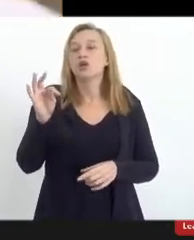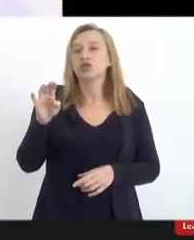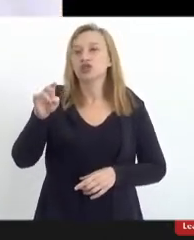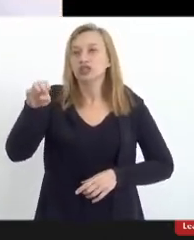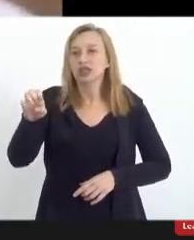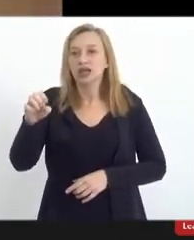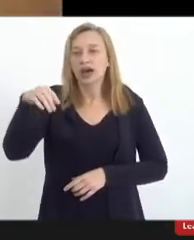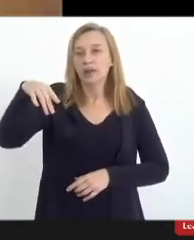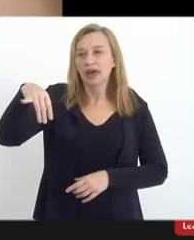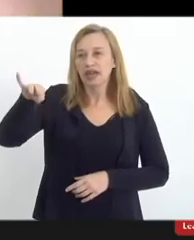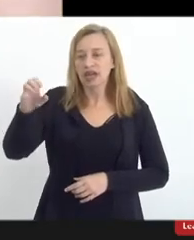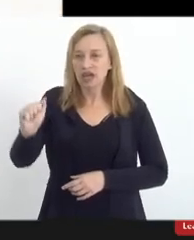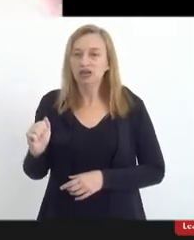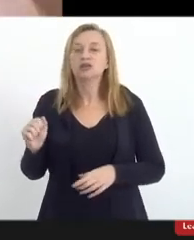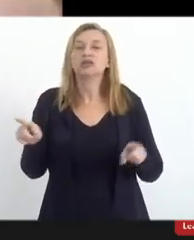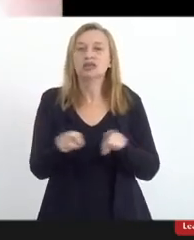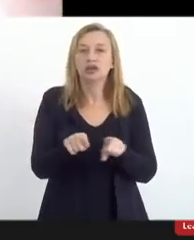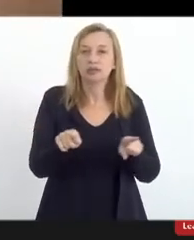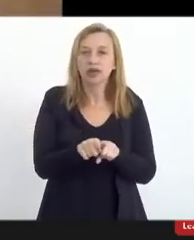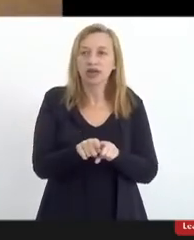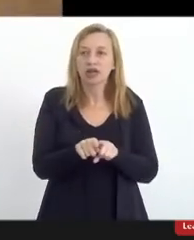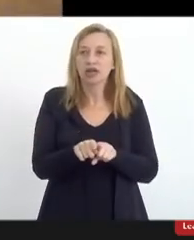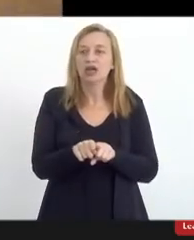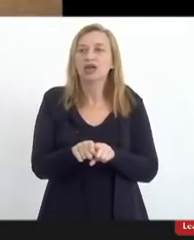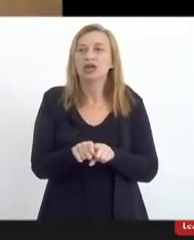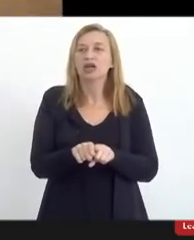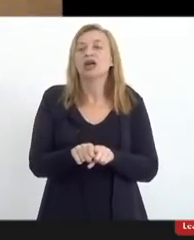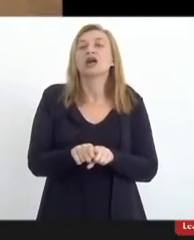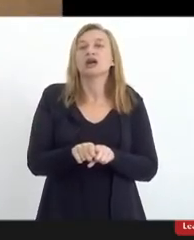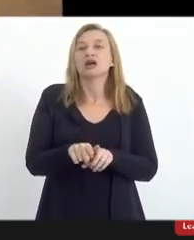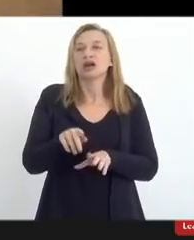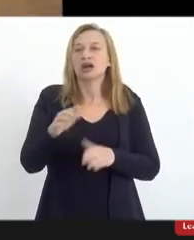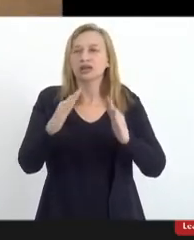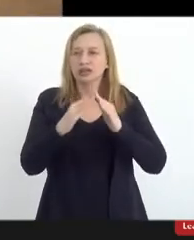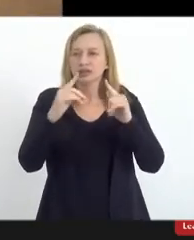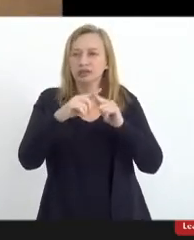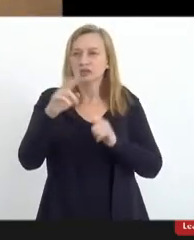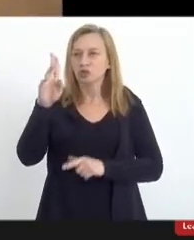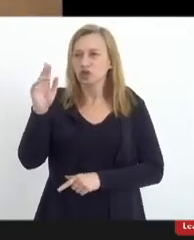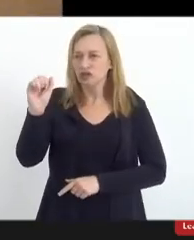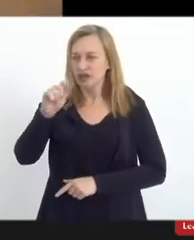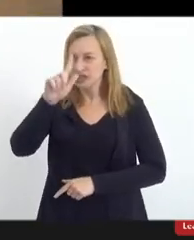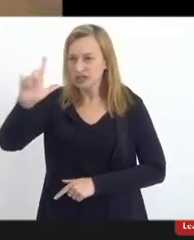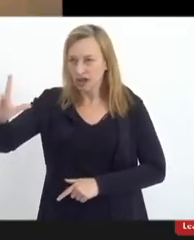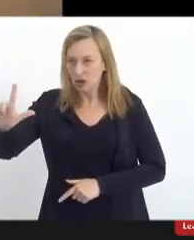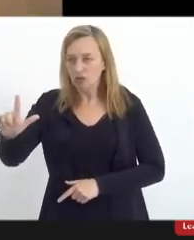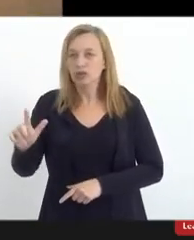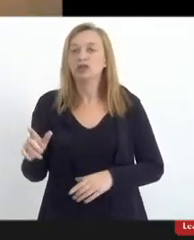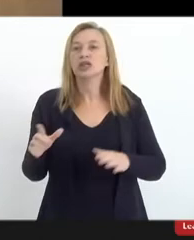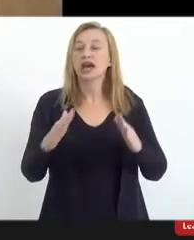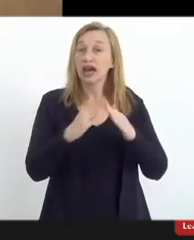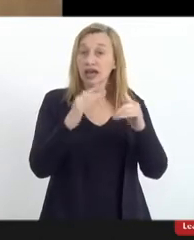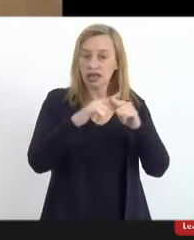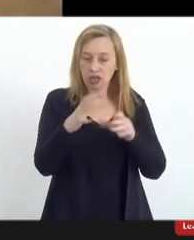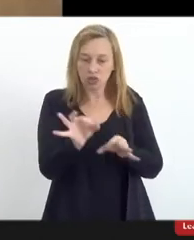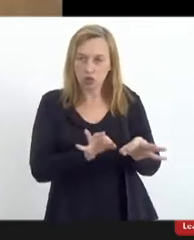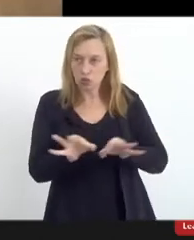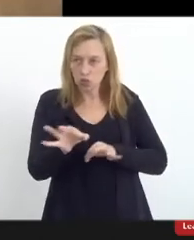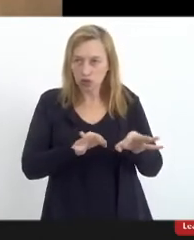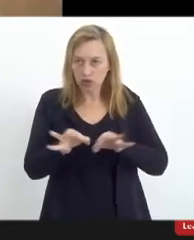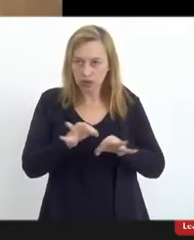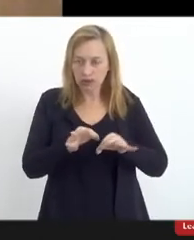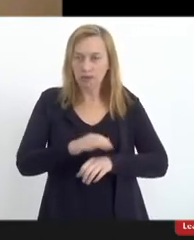a Igreja Universal presente em Roma, na Cúria Romana. Então, é assim que a Igreja se organiza.